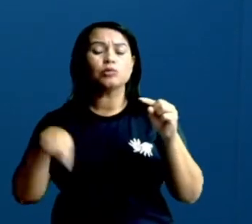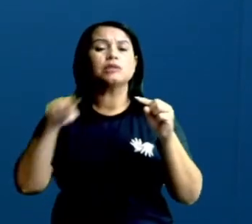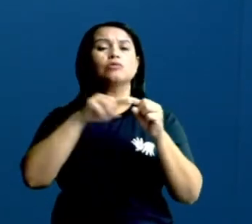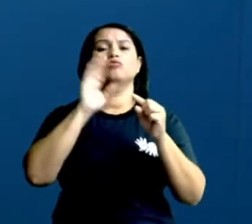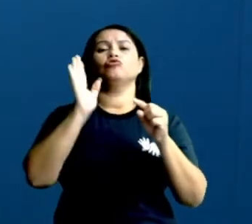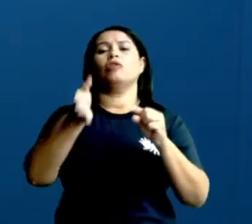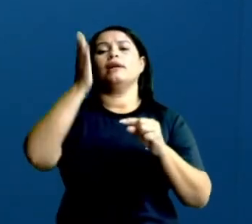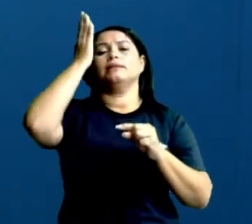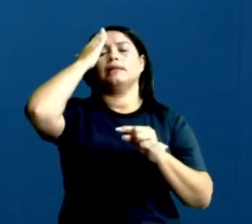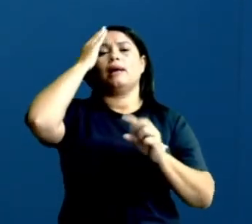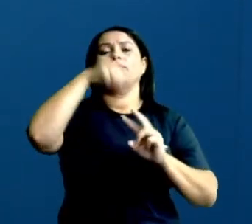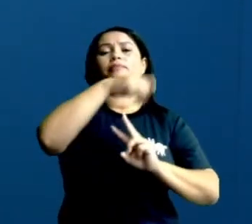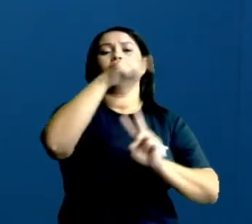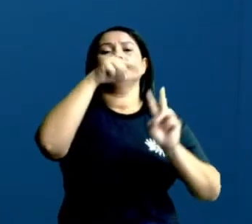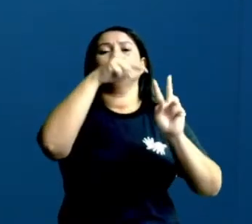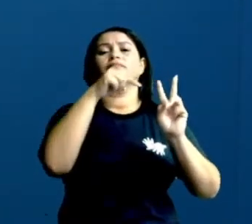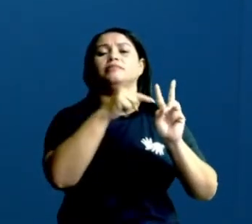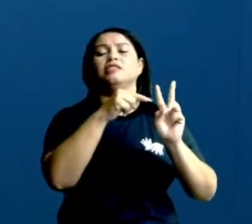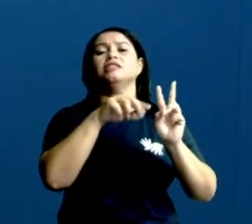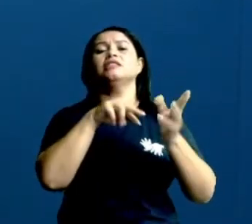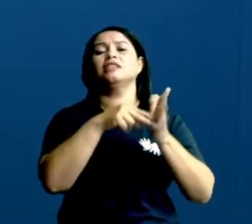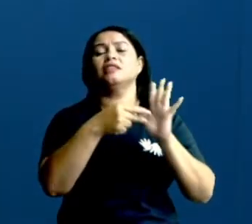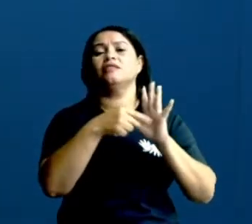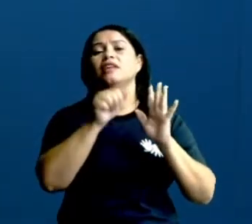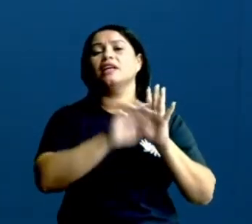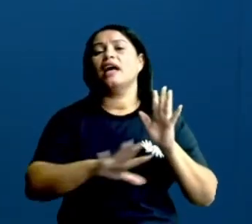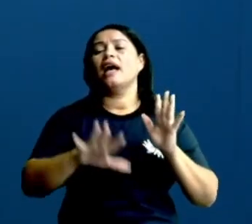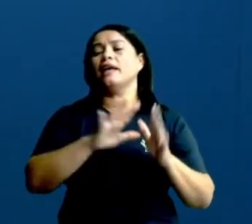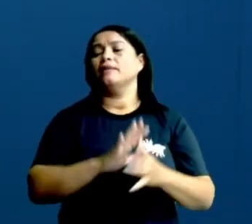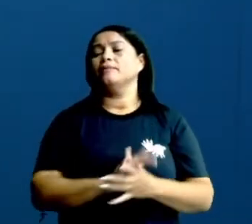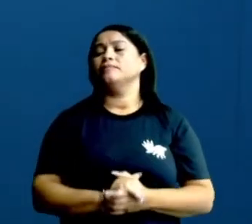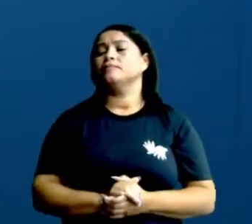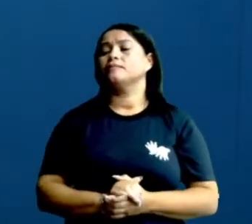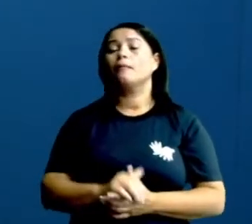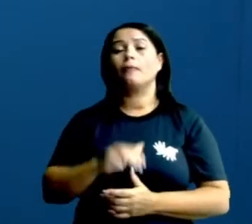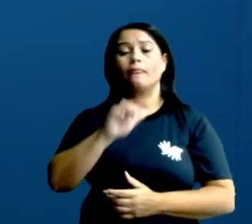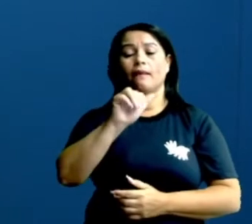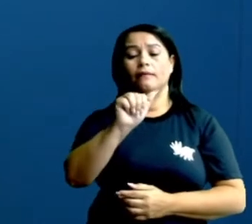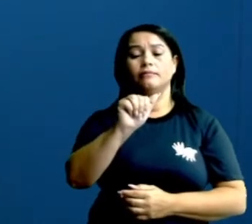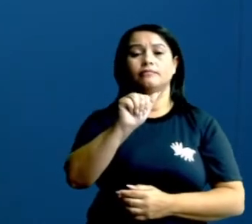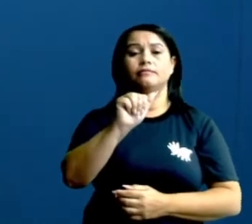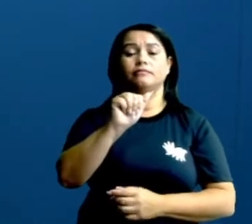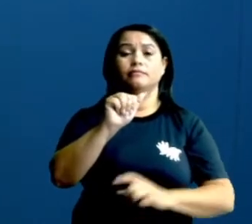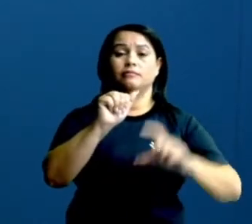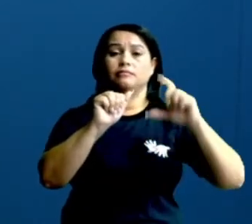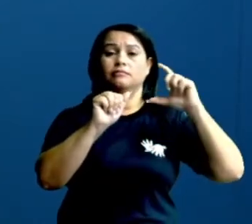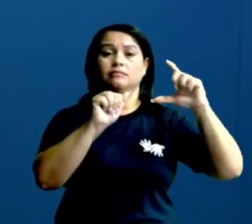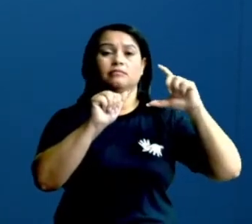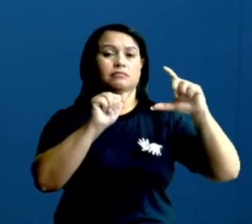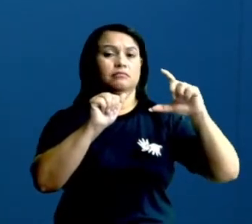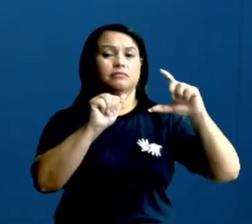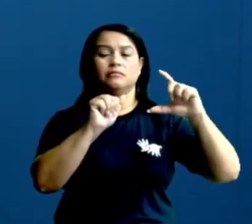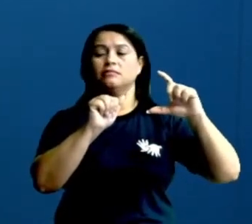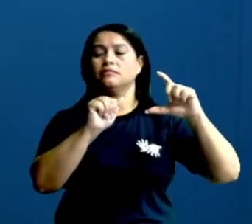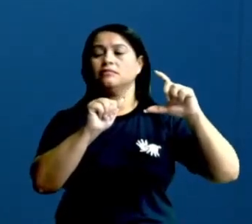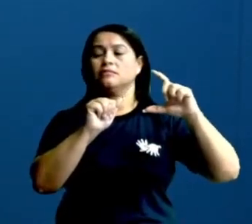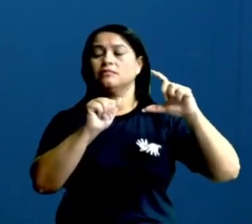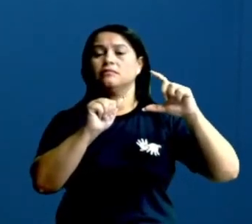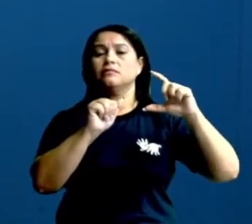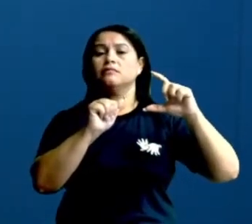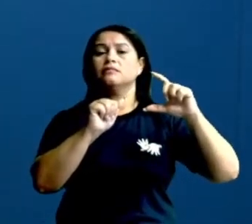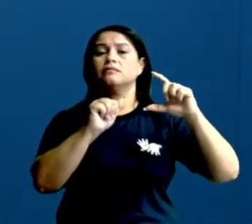você vai e já sabe que a área do círculo é a seguinte. A, azão, né? Que a gente fala porque é um A maiúsculo.